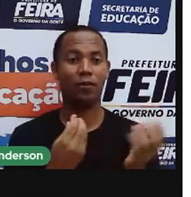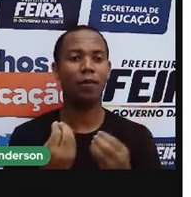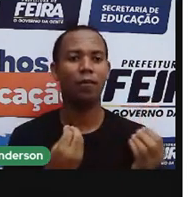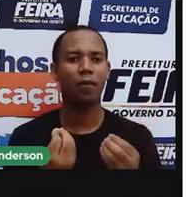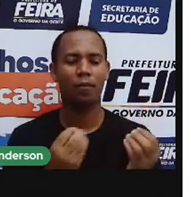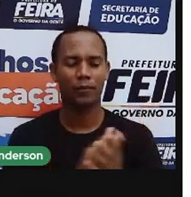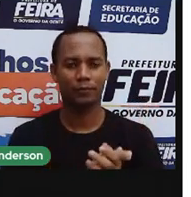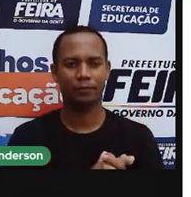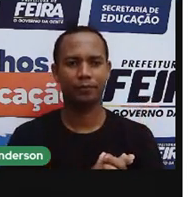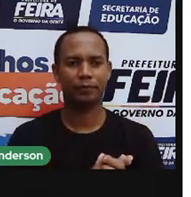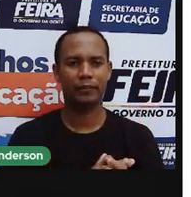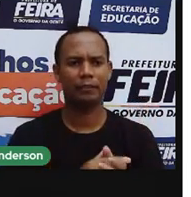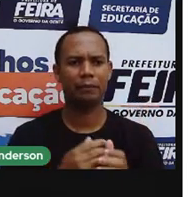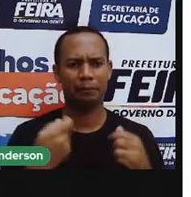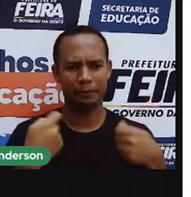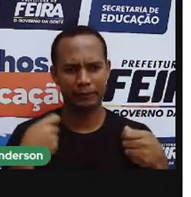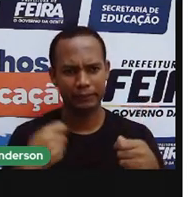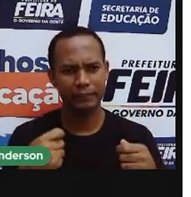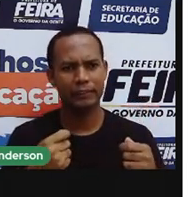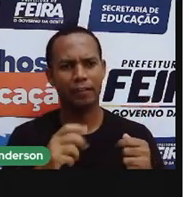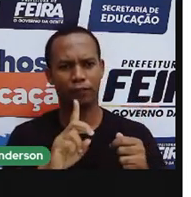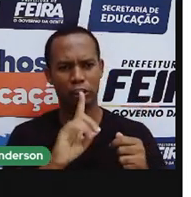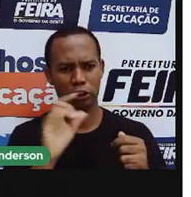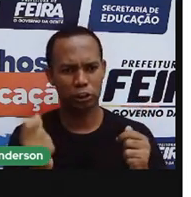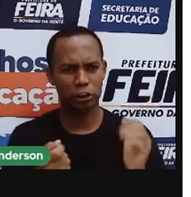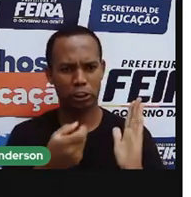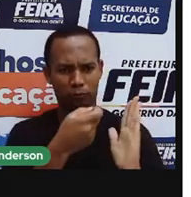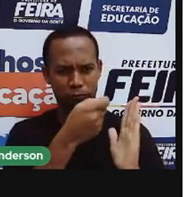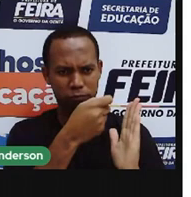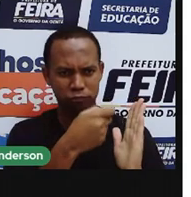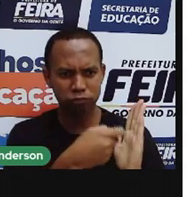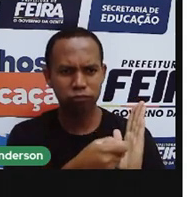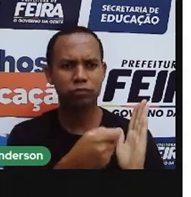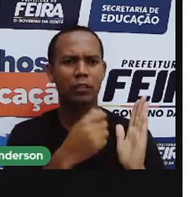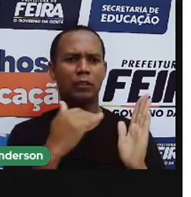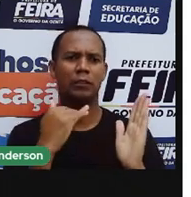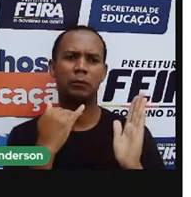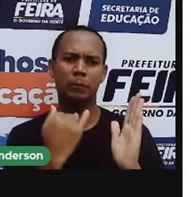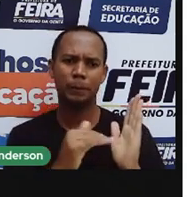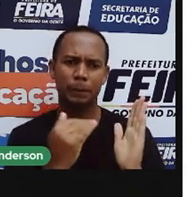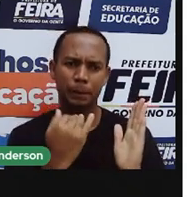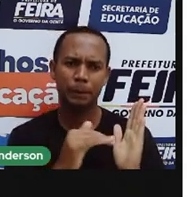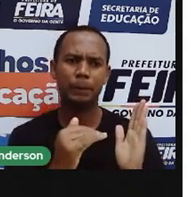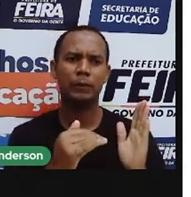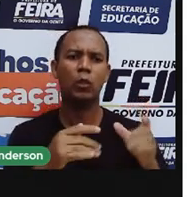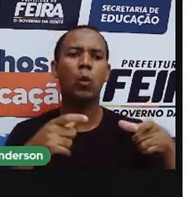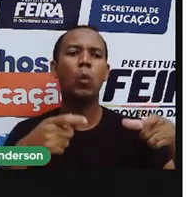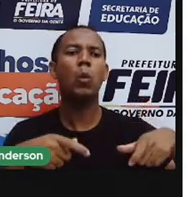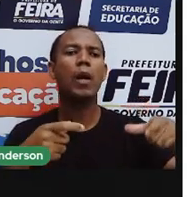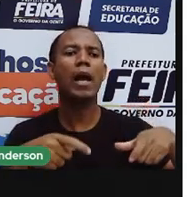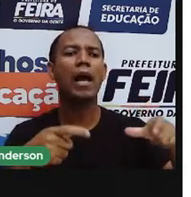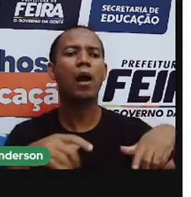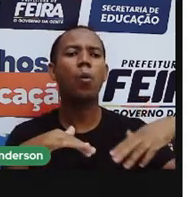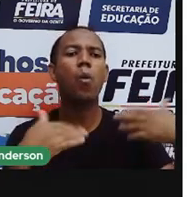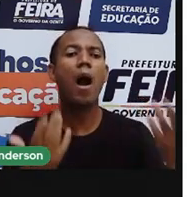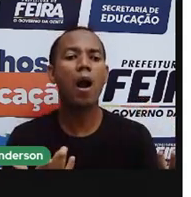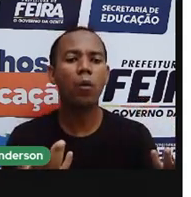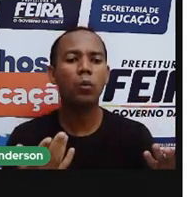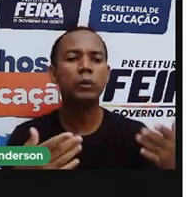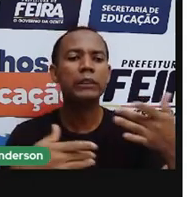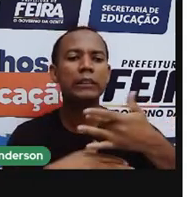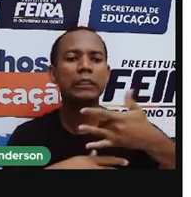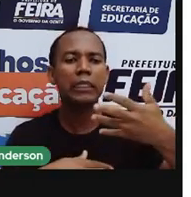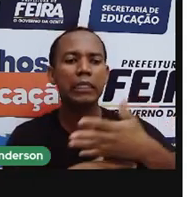aqui, que você precisa colocar a data para onde você vai mandar, você precisa colocar a cidade onde você está escrevendo e